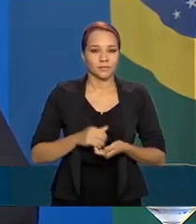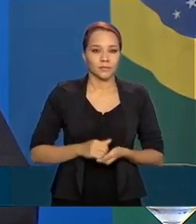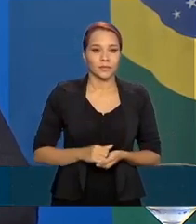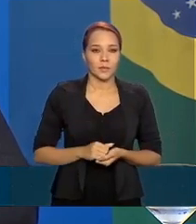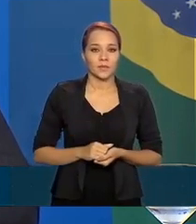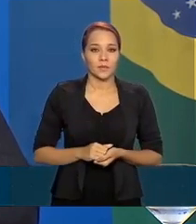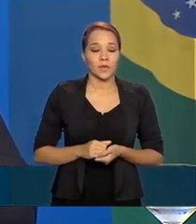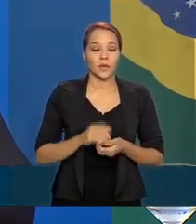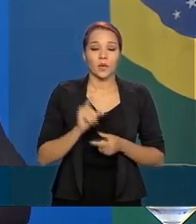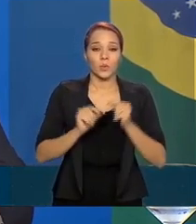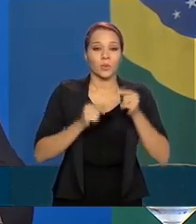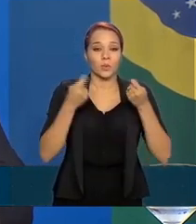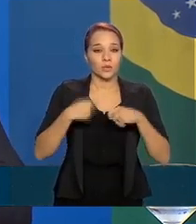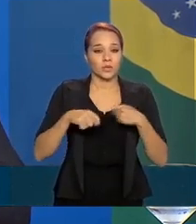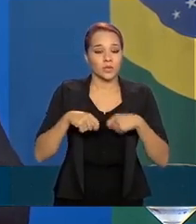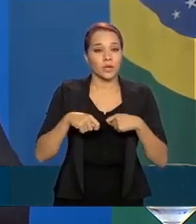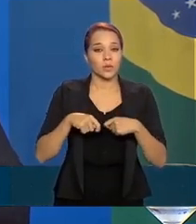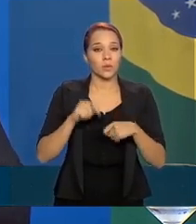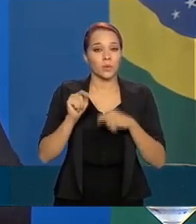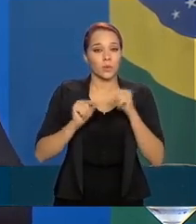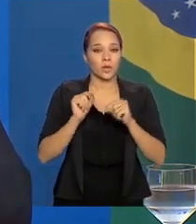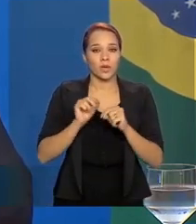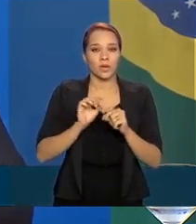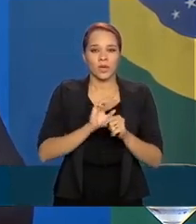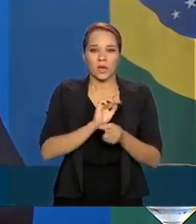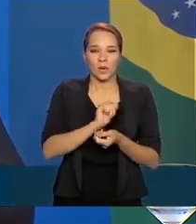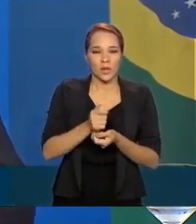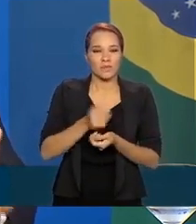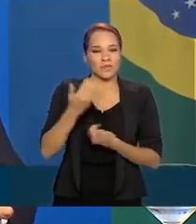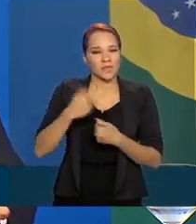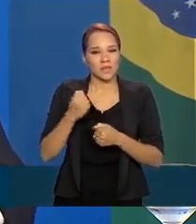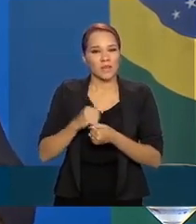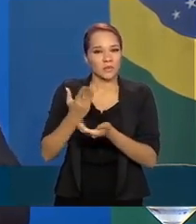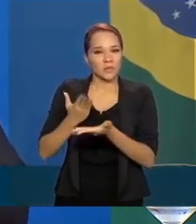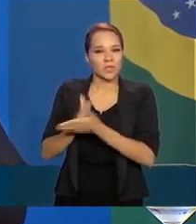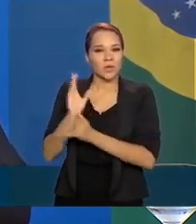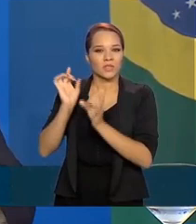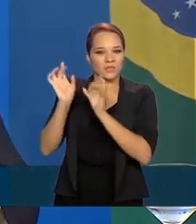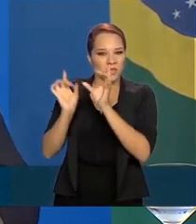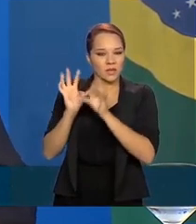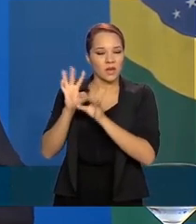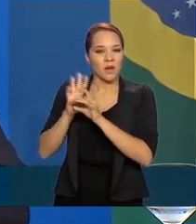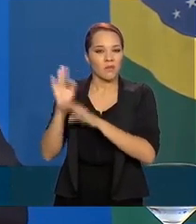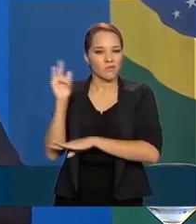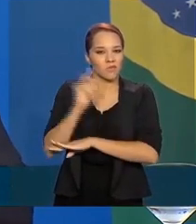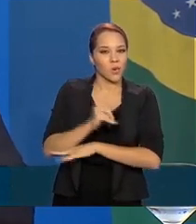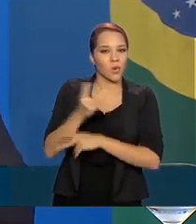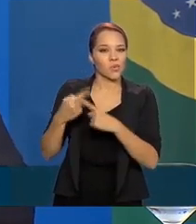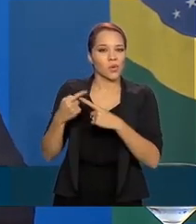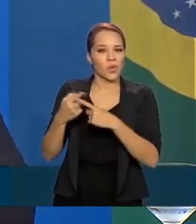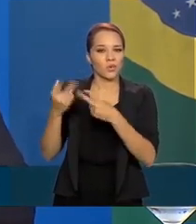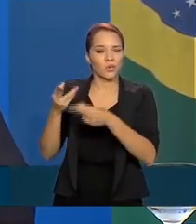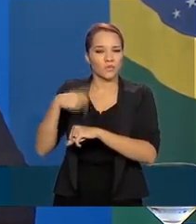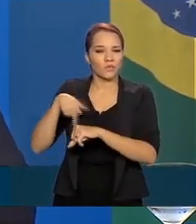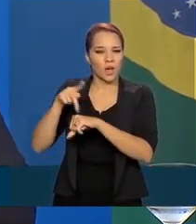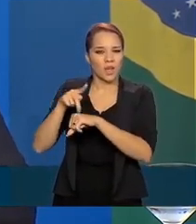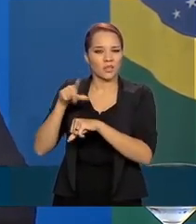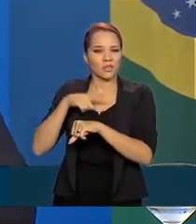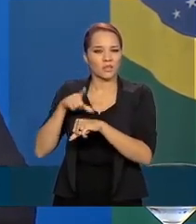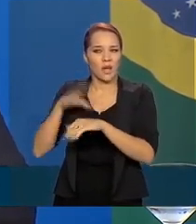O que era necessário era, em quase todos os casos, obter autorizações especiais de sobrevoo, porque a maioria dos países estão com o espaço aéreo já